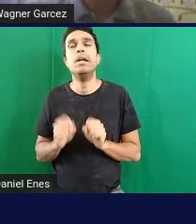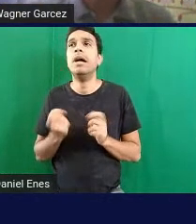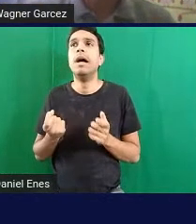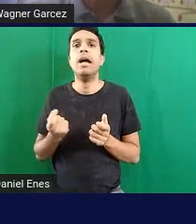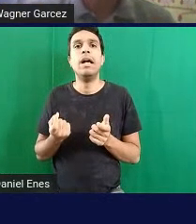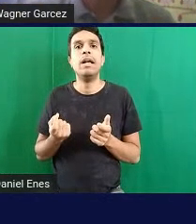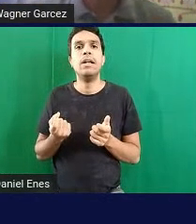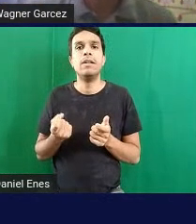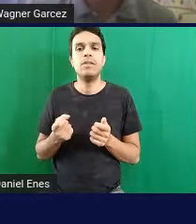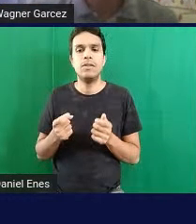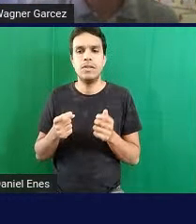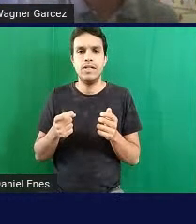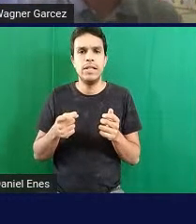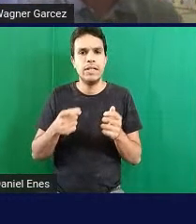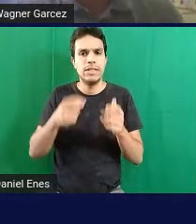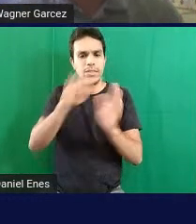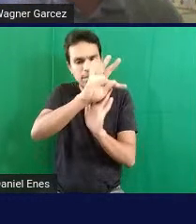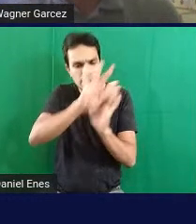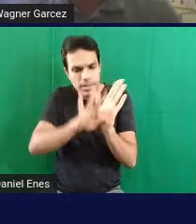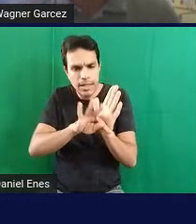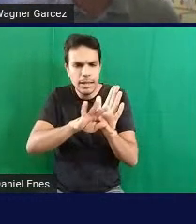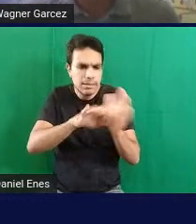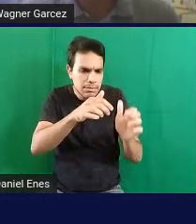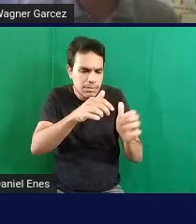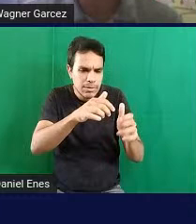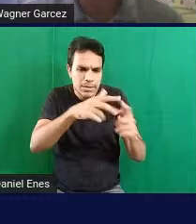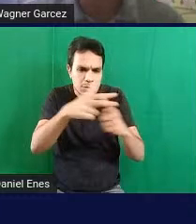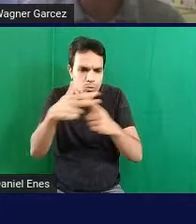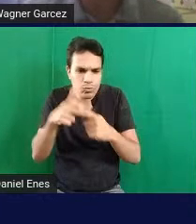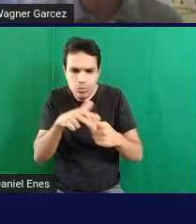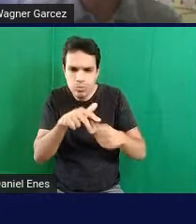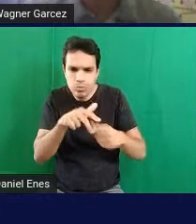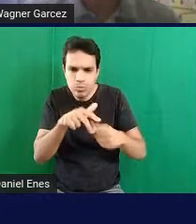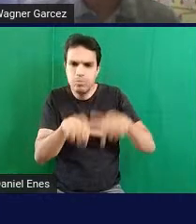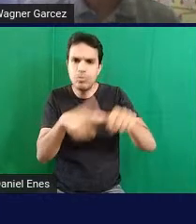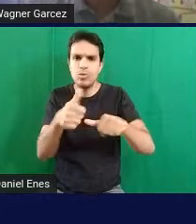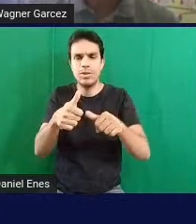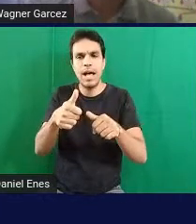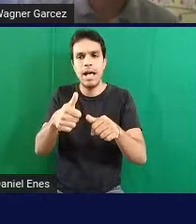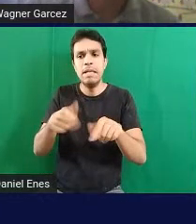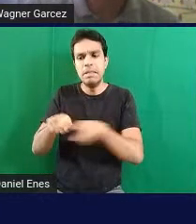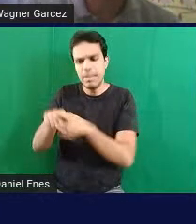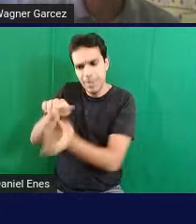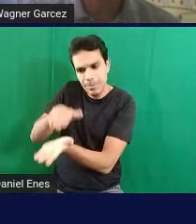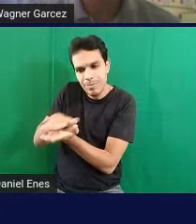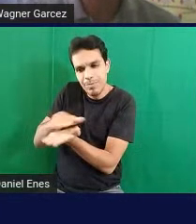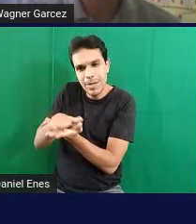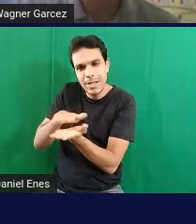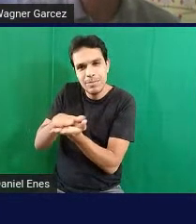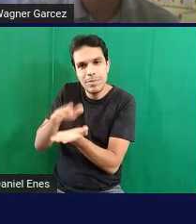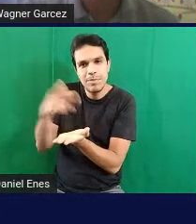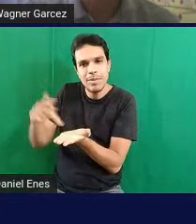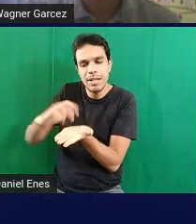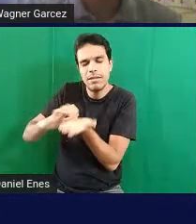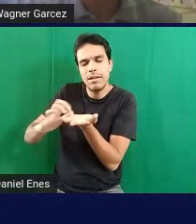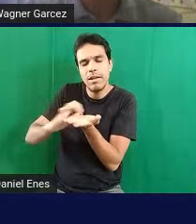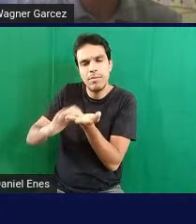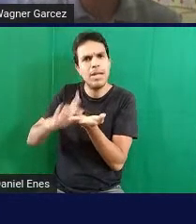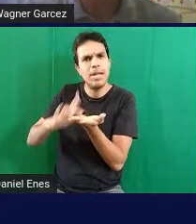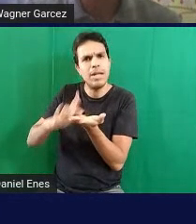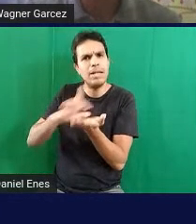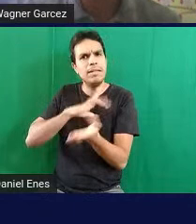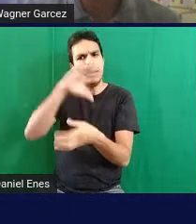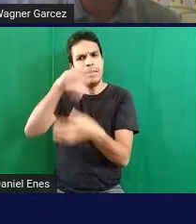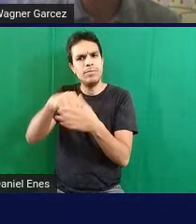textos, você pode imprimir e formatar textos para imprimir na impressora Braille. Então, tem vários programas ali dentro, várias